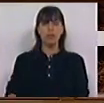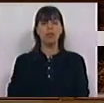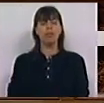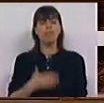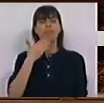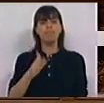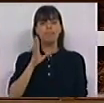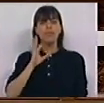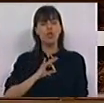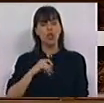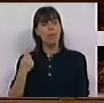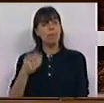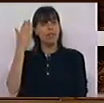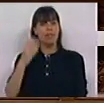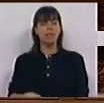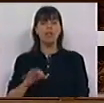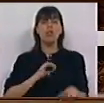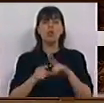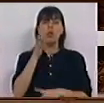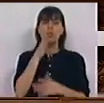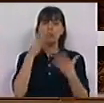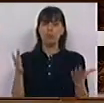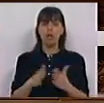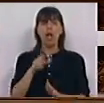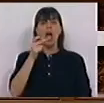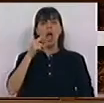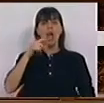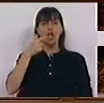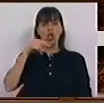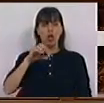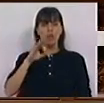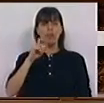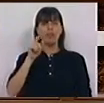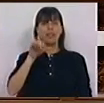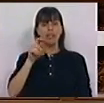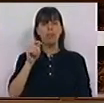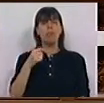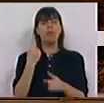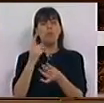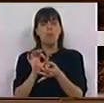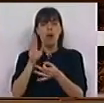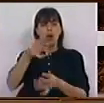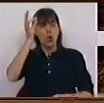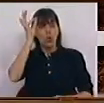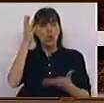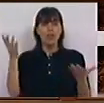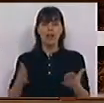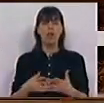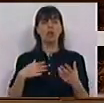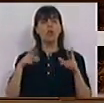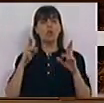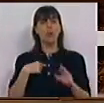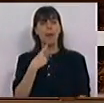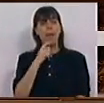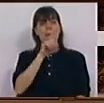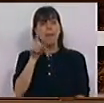Muito obrigado, Sra. Presidente. Sr. Deputado António Filipe, começo com uma nota cordial, aliás espero que a